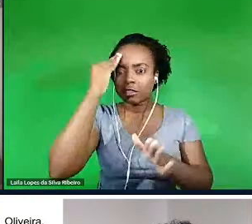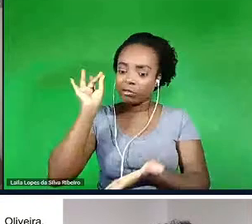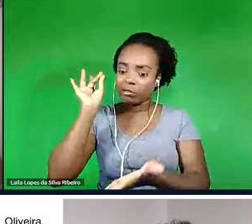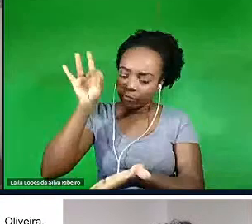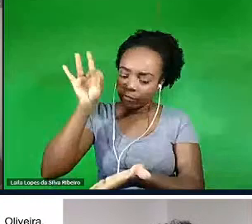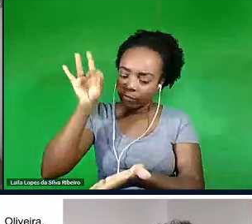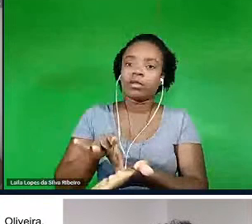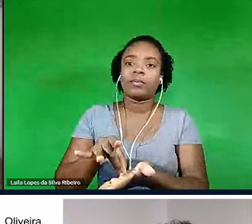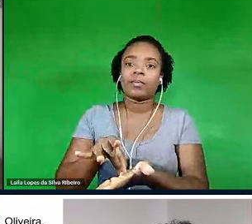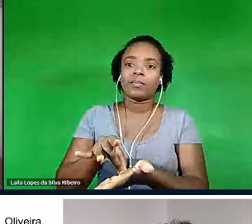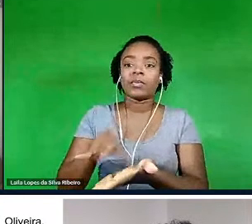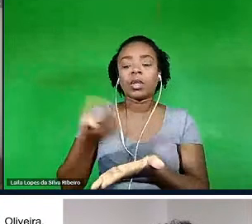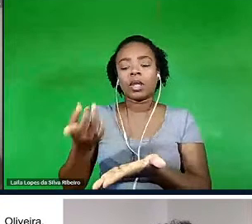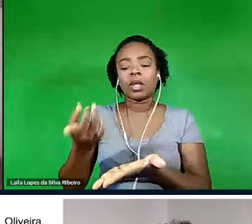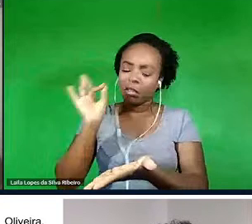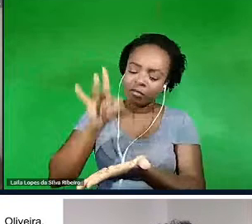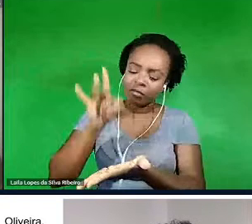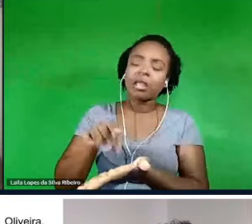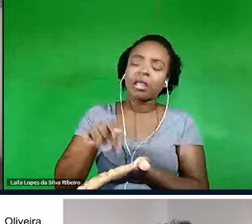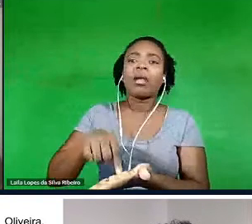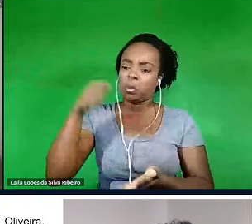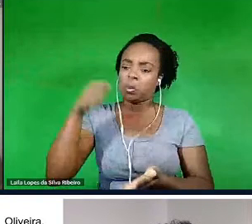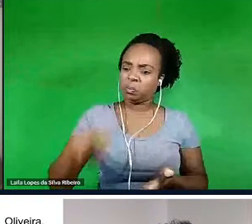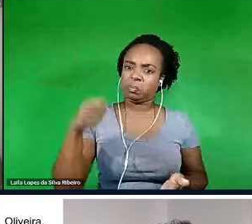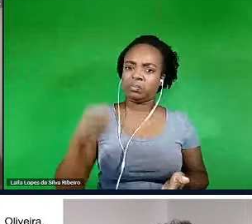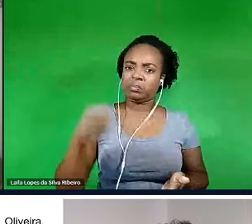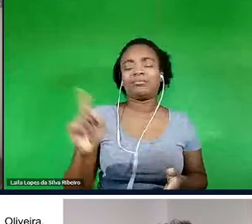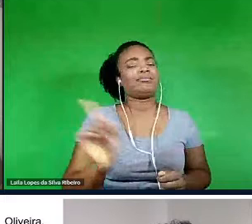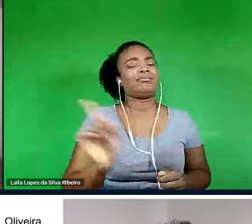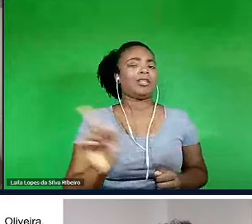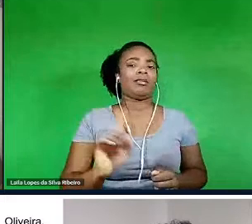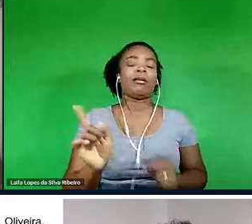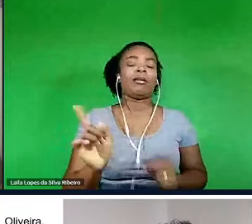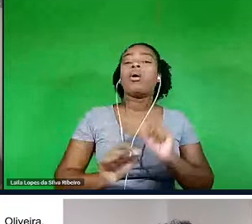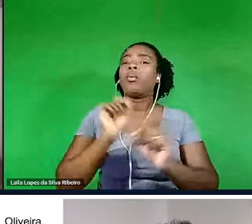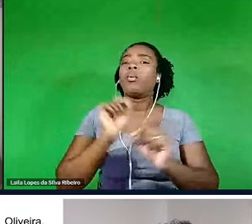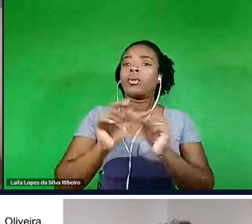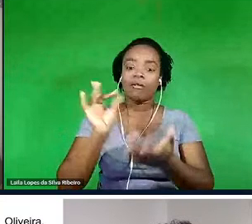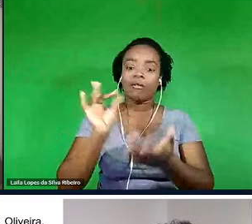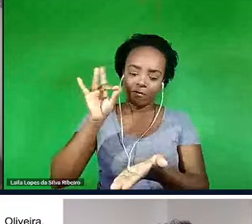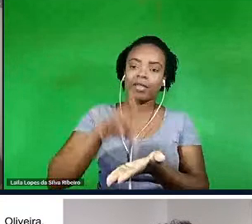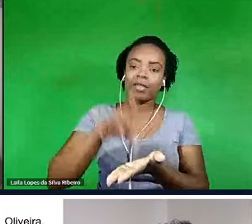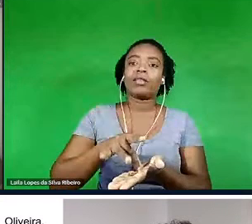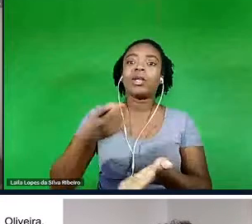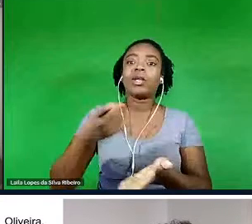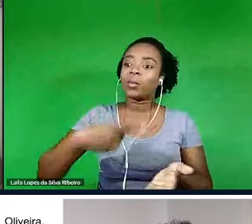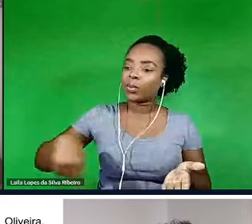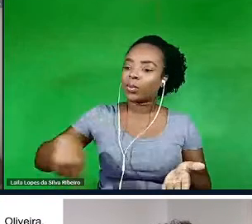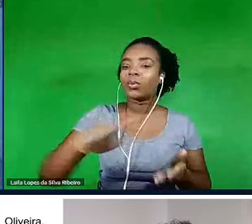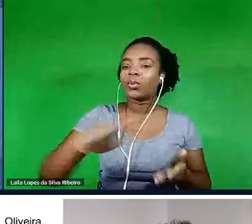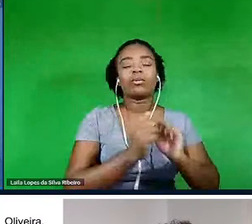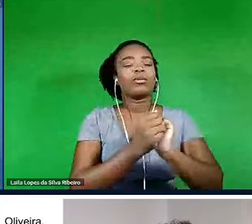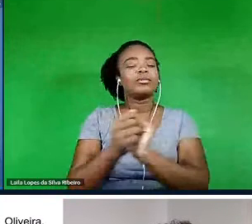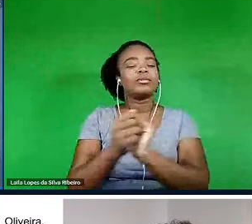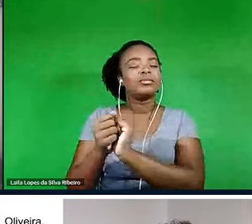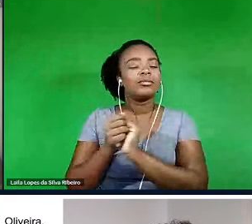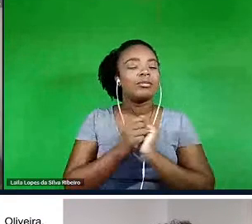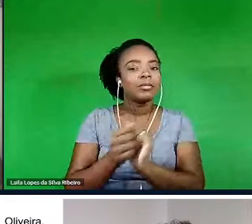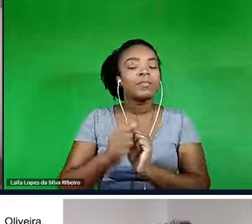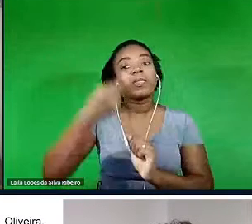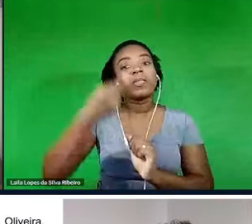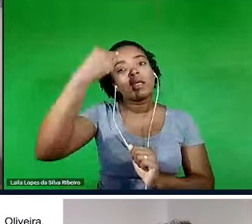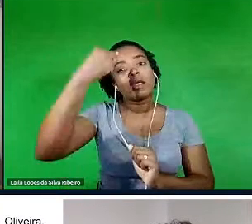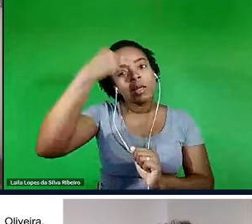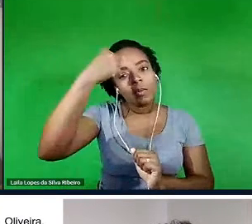tipo, isso é assim porque vai ser assim, mas é uma verdade porque nós juntos, nós juntos podemos pensar e